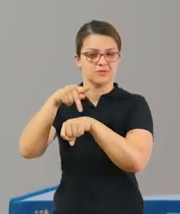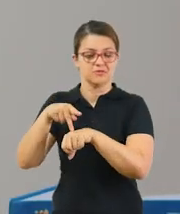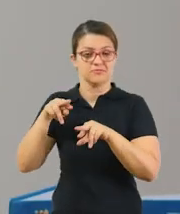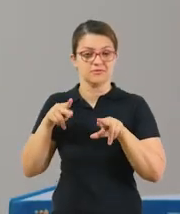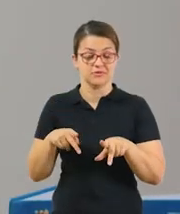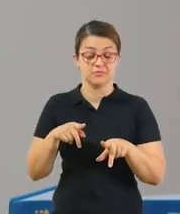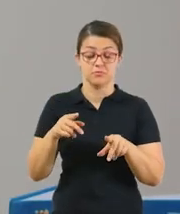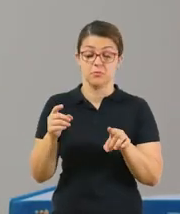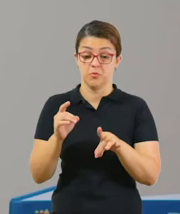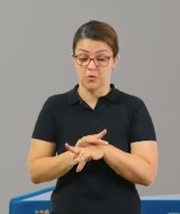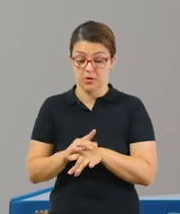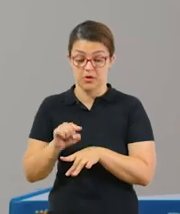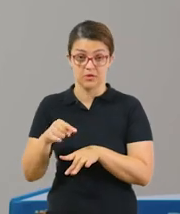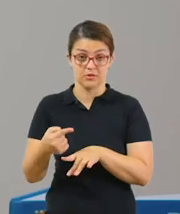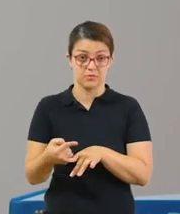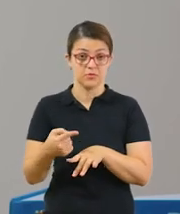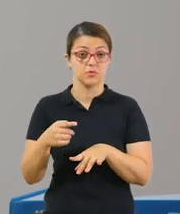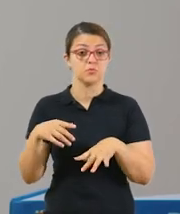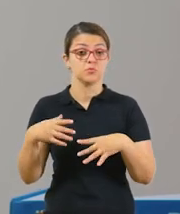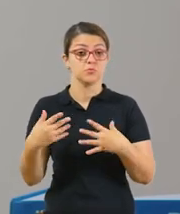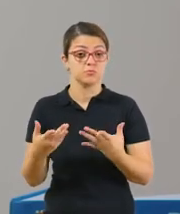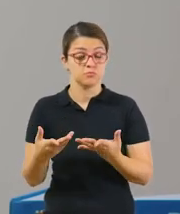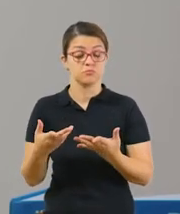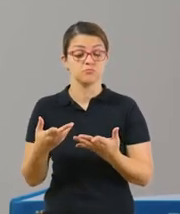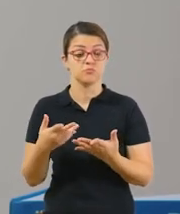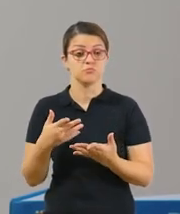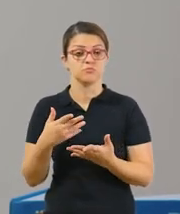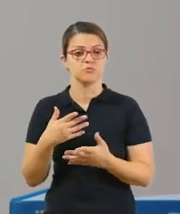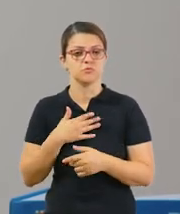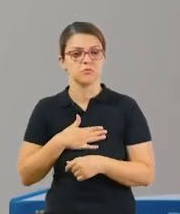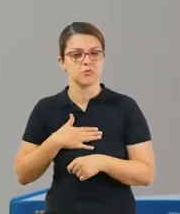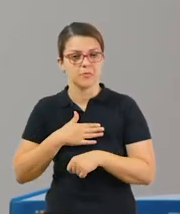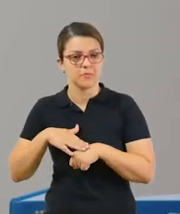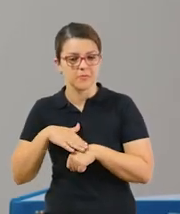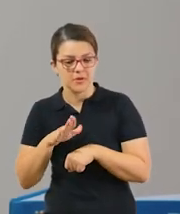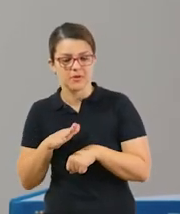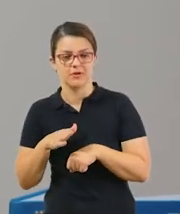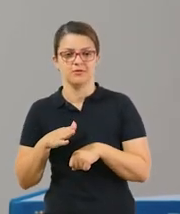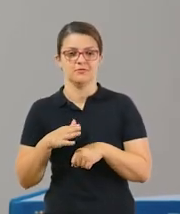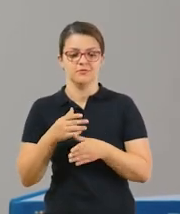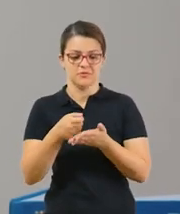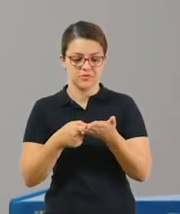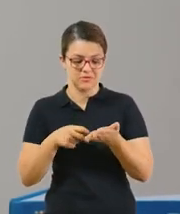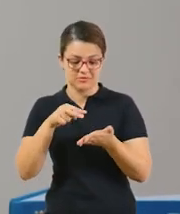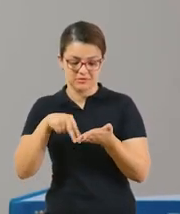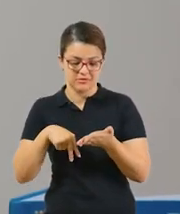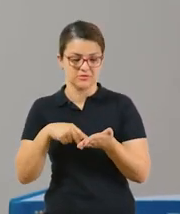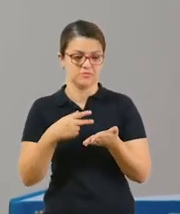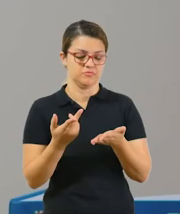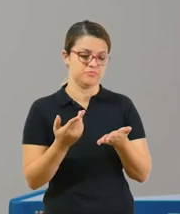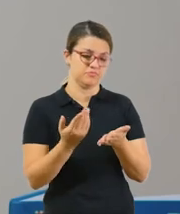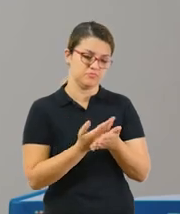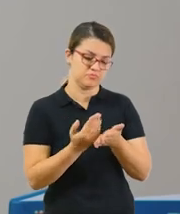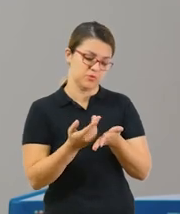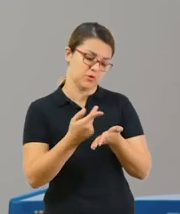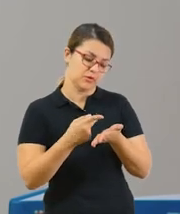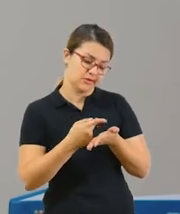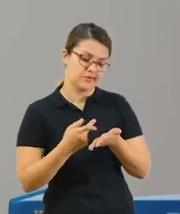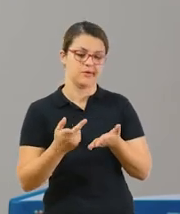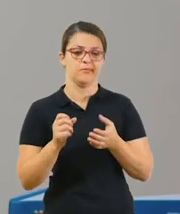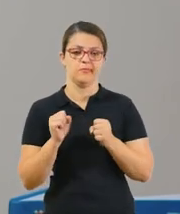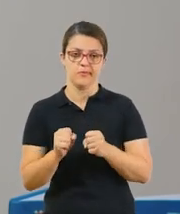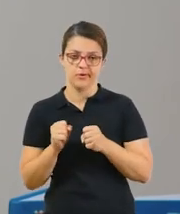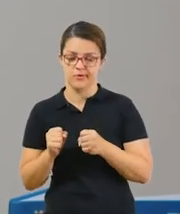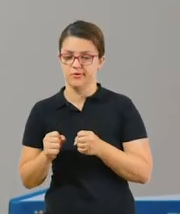vocês irão fazer uma apresentação das suas partes favoritas desse texto. Vocês vão poder desenhar, elaborar, se quiser fazer